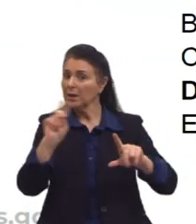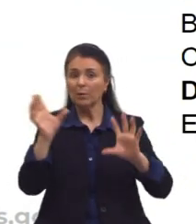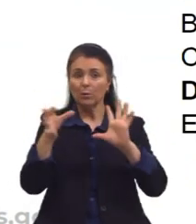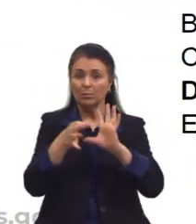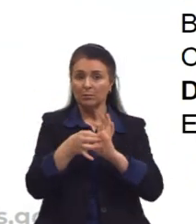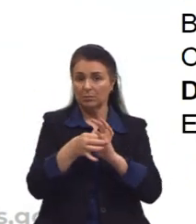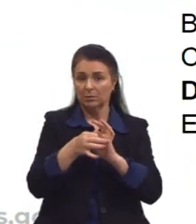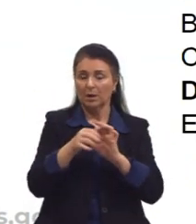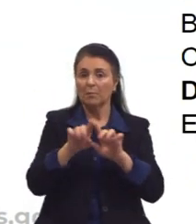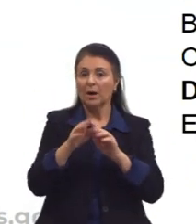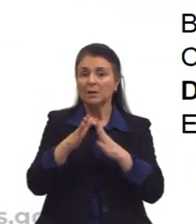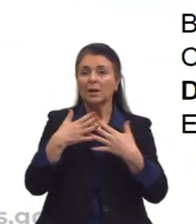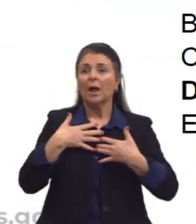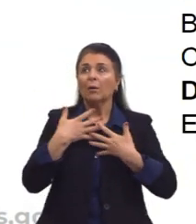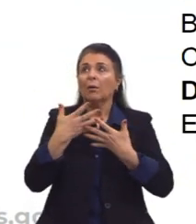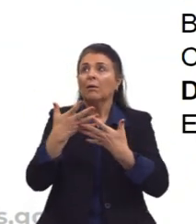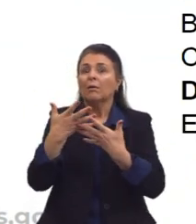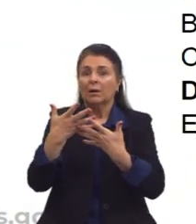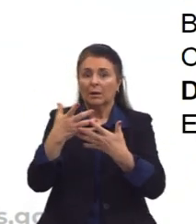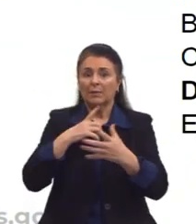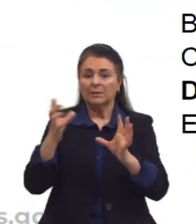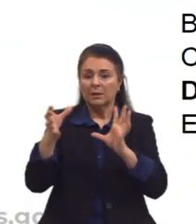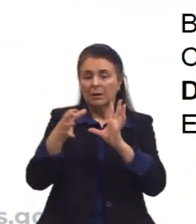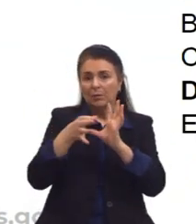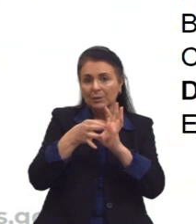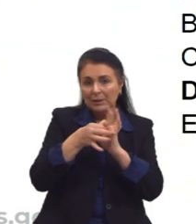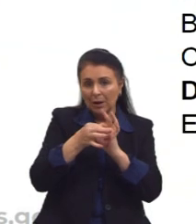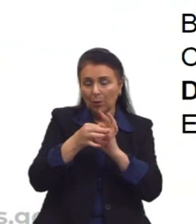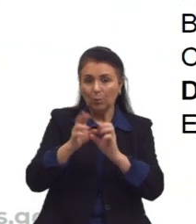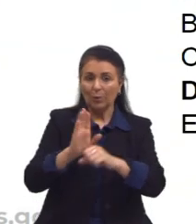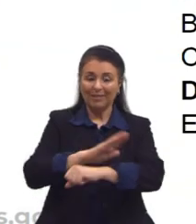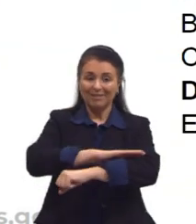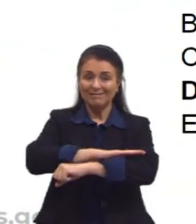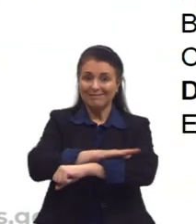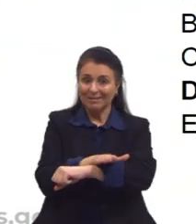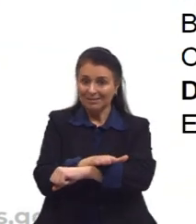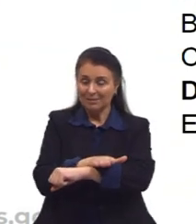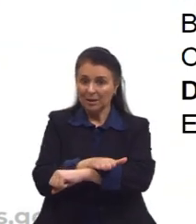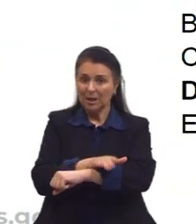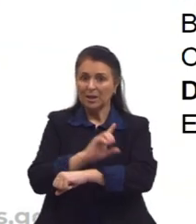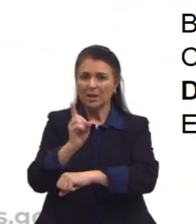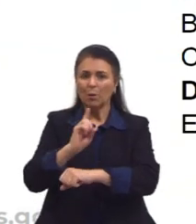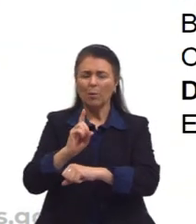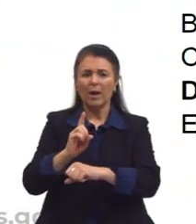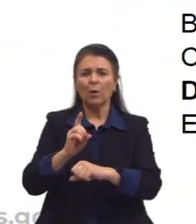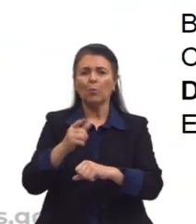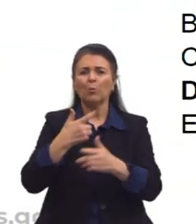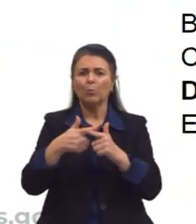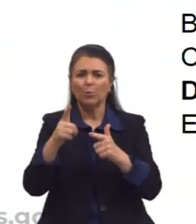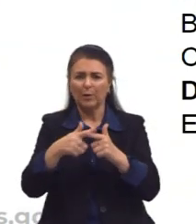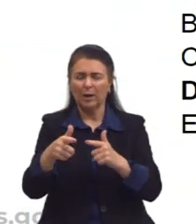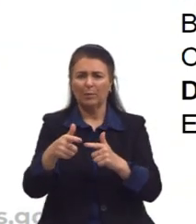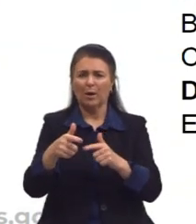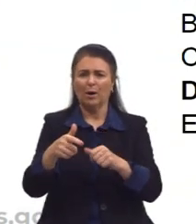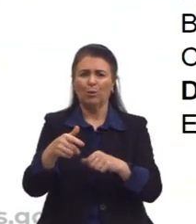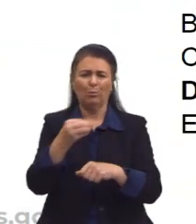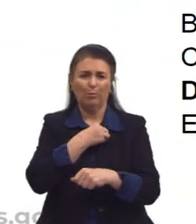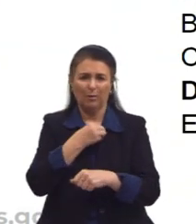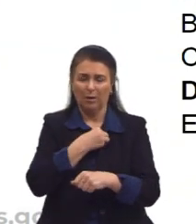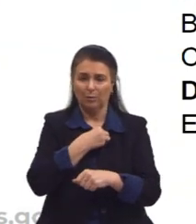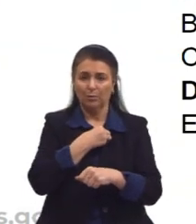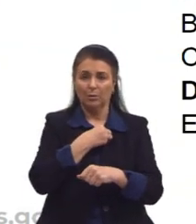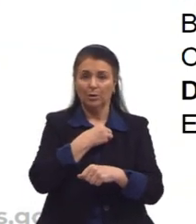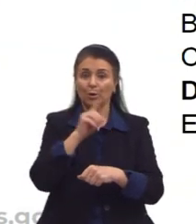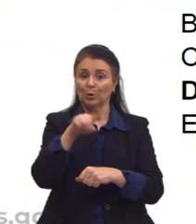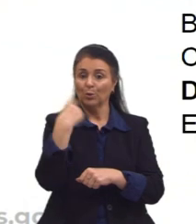efeito, as uniões interraciais aqui nunca foram tidas como um crime ou pecado. Nós surgimos, efetivamente,